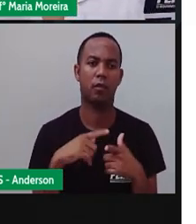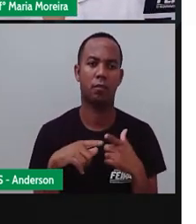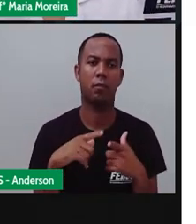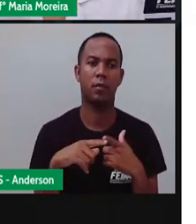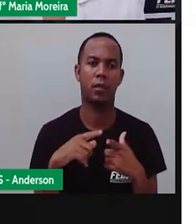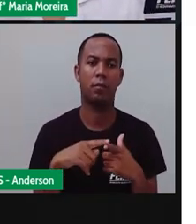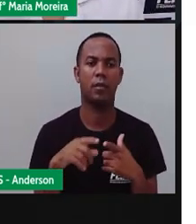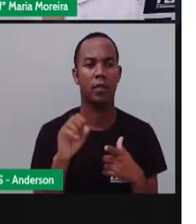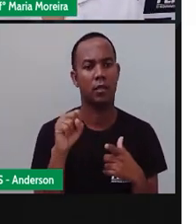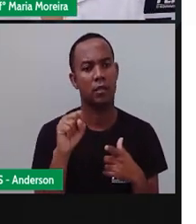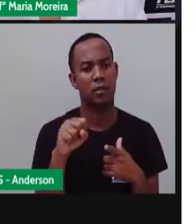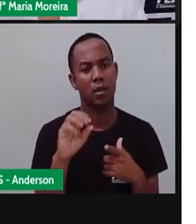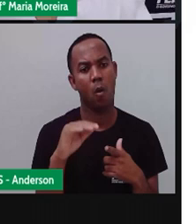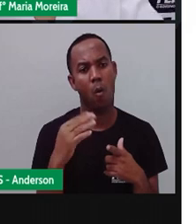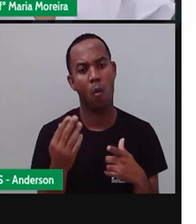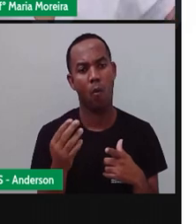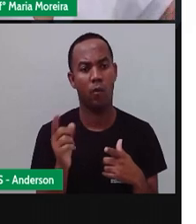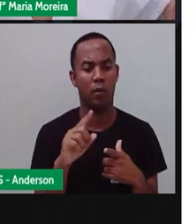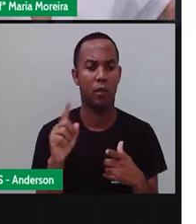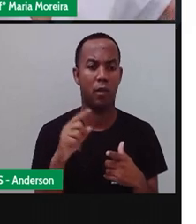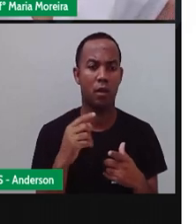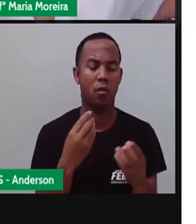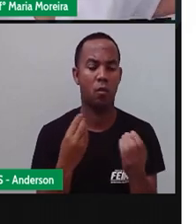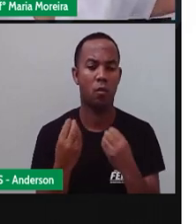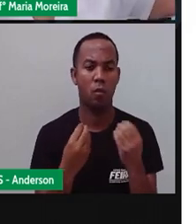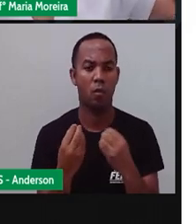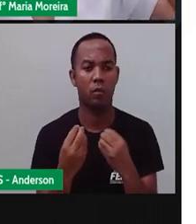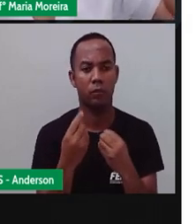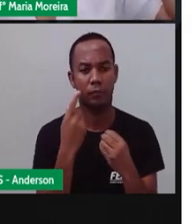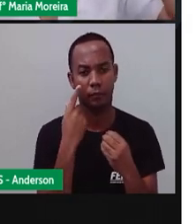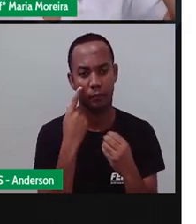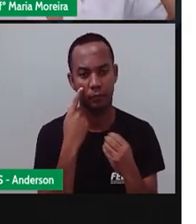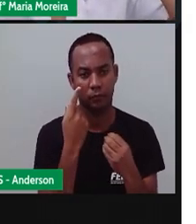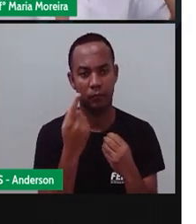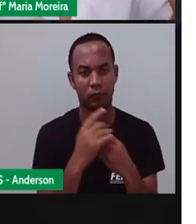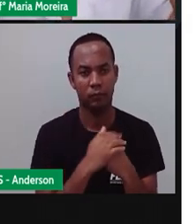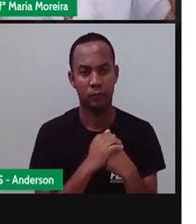Obviamente, não. Proporção é você te trazer. E trazer o quê?